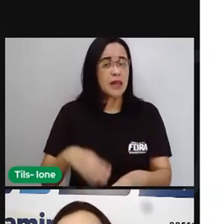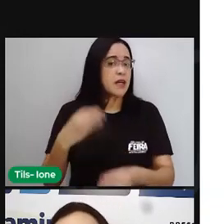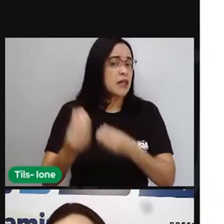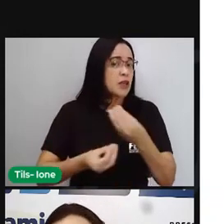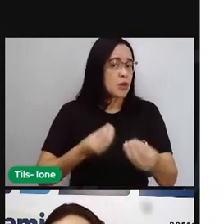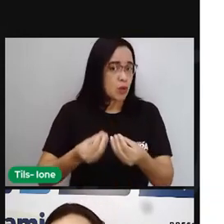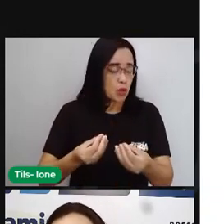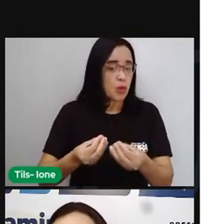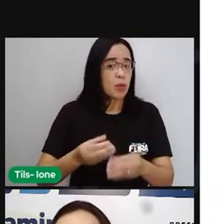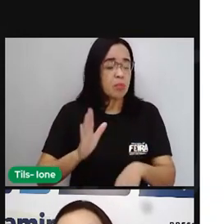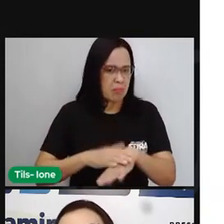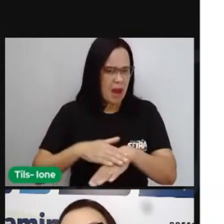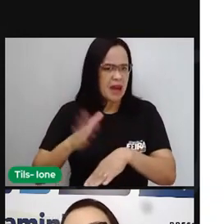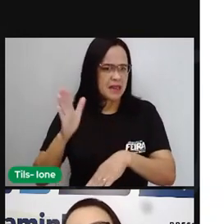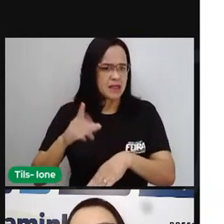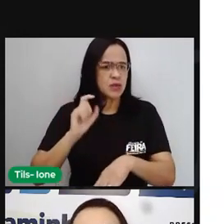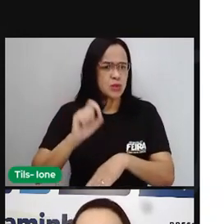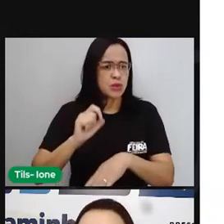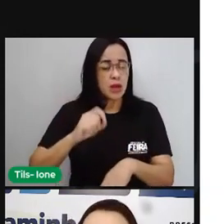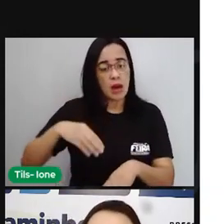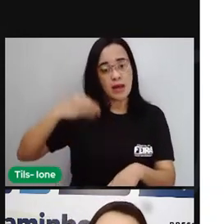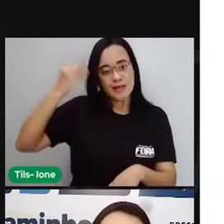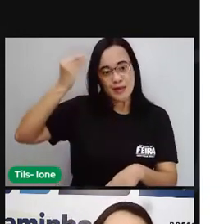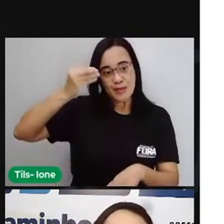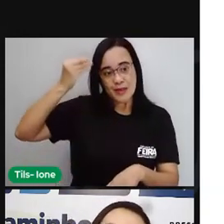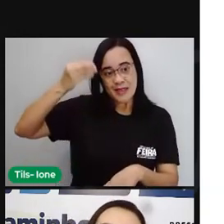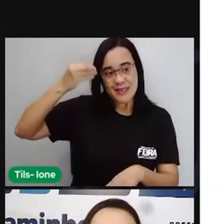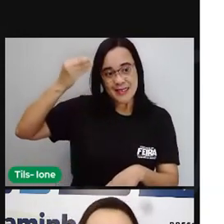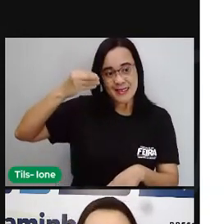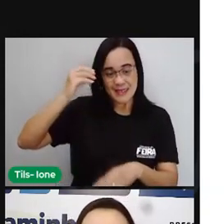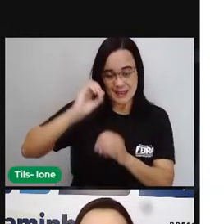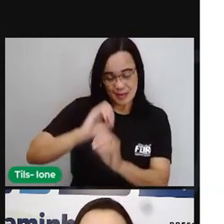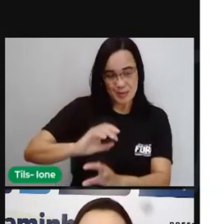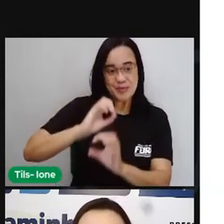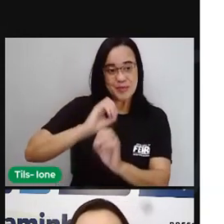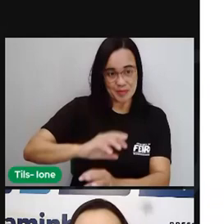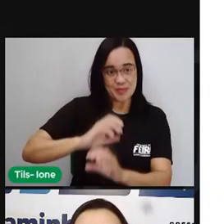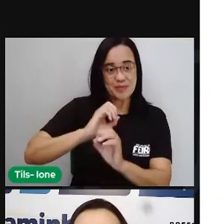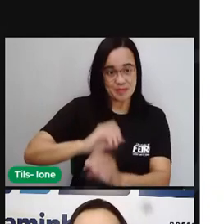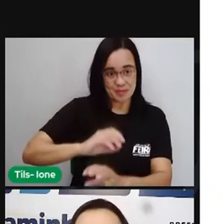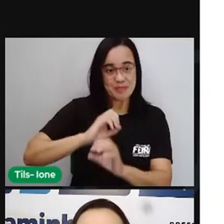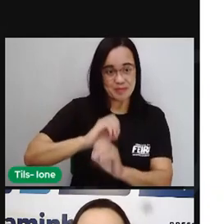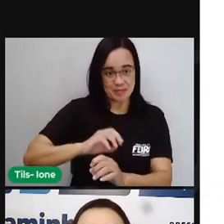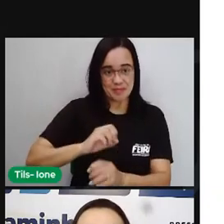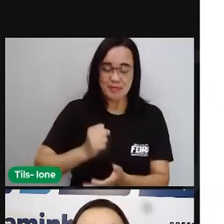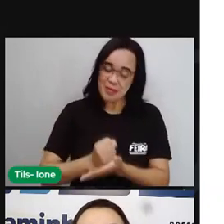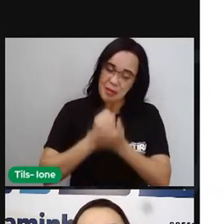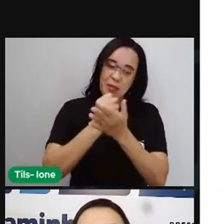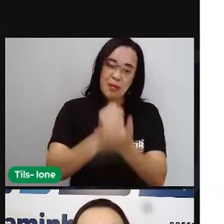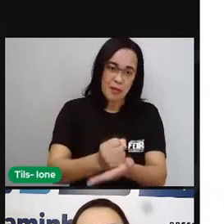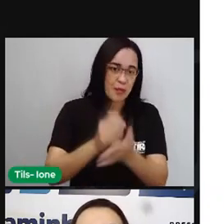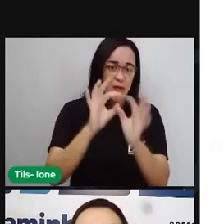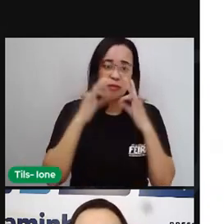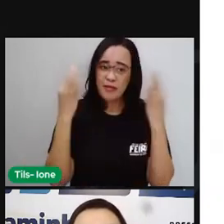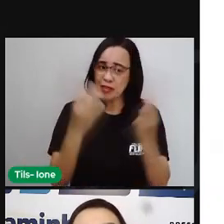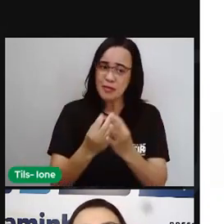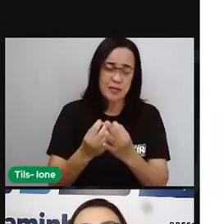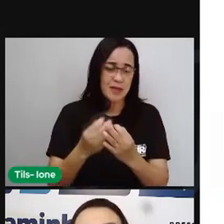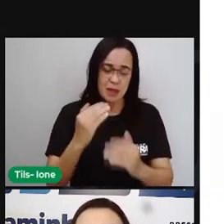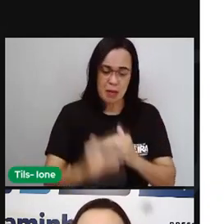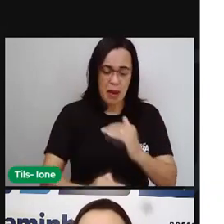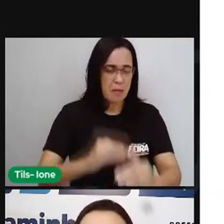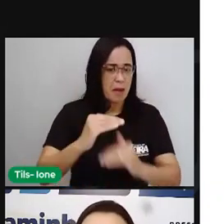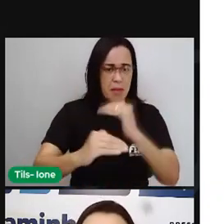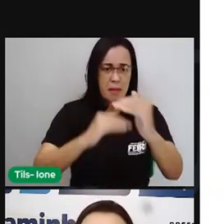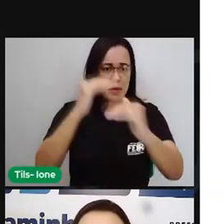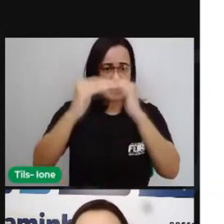muitos moram juntos com os próprios filhos, criam os netos ou só ajudam aí nesse percurso, enfrentando